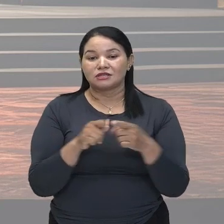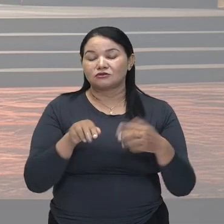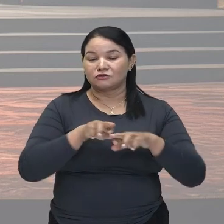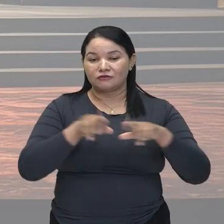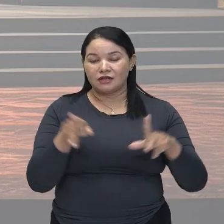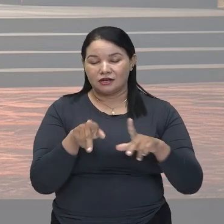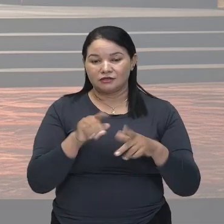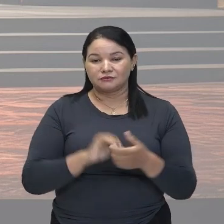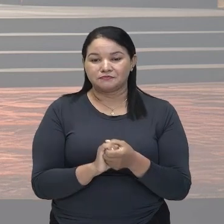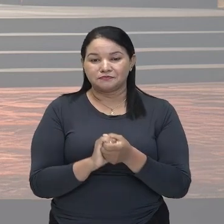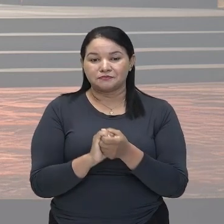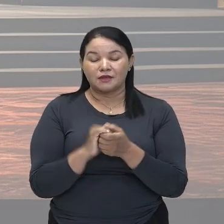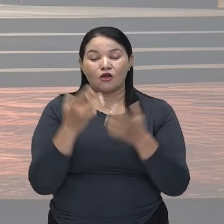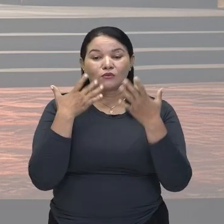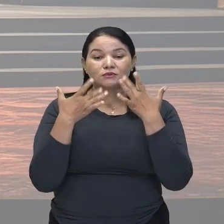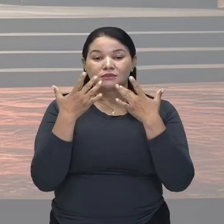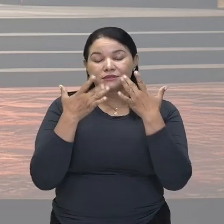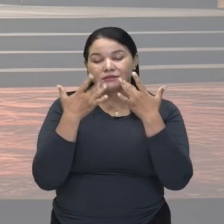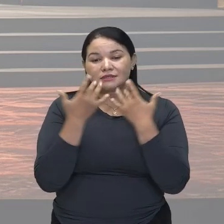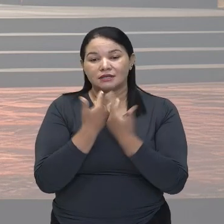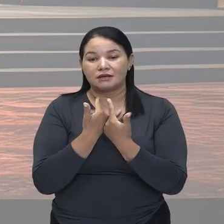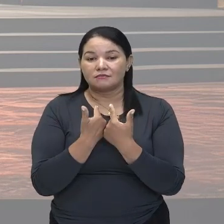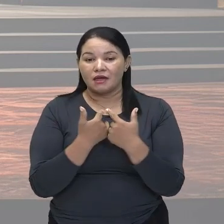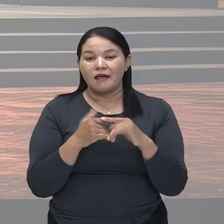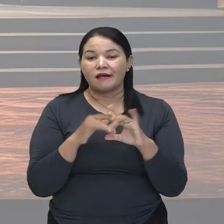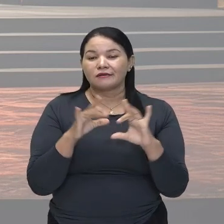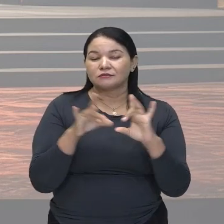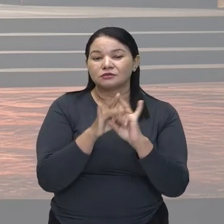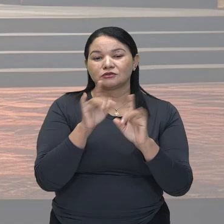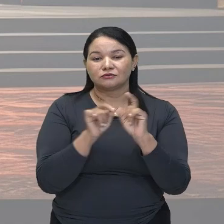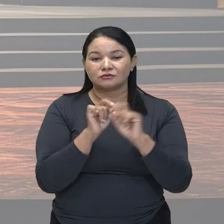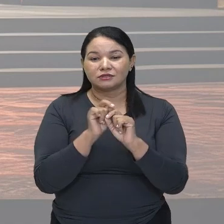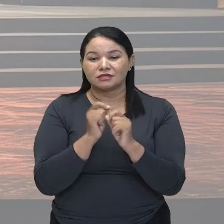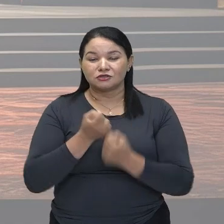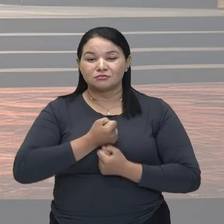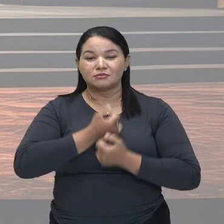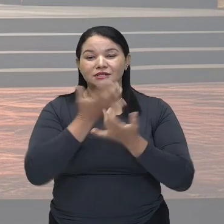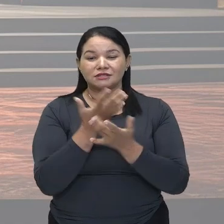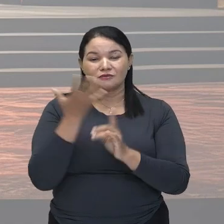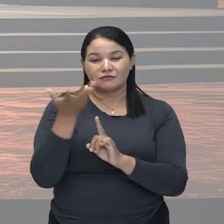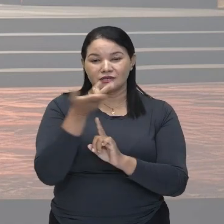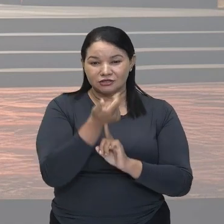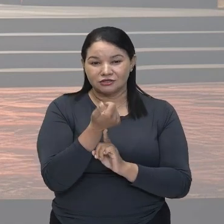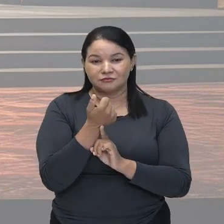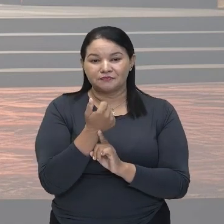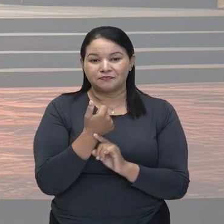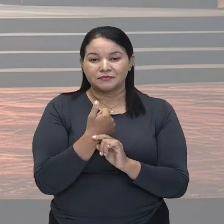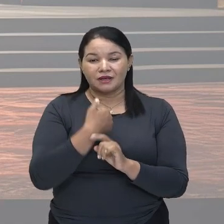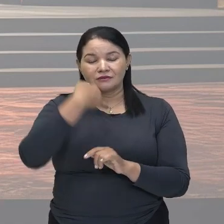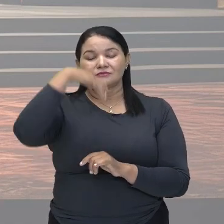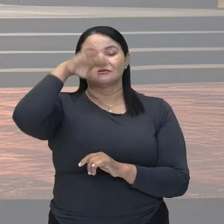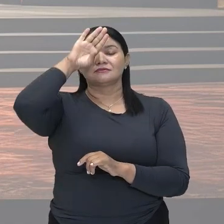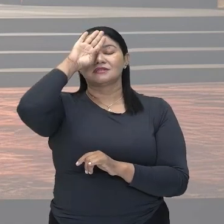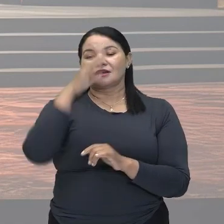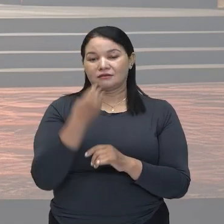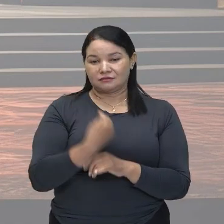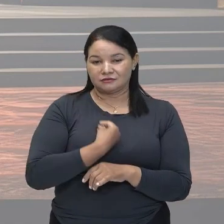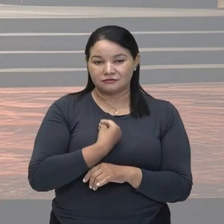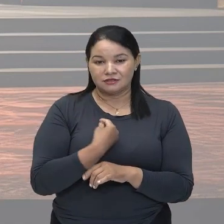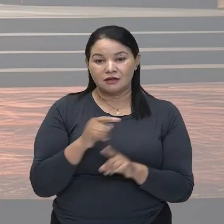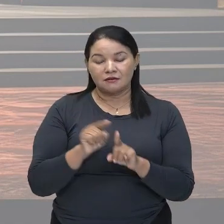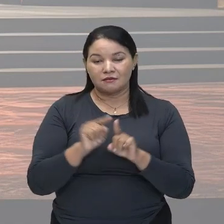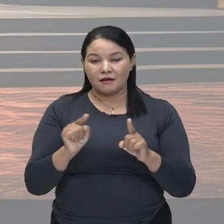cinema pode combinar todas as expressões artísticas para que o drama ganhe vida. E a música é um dos